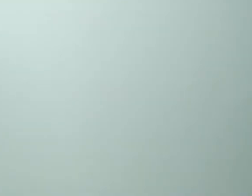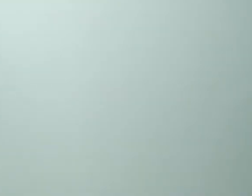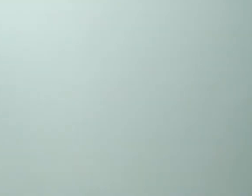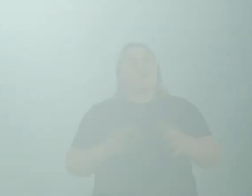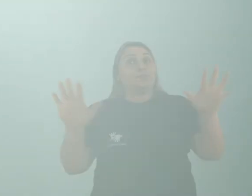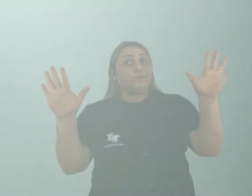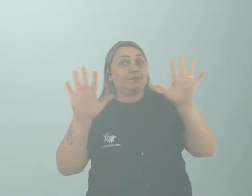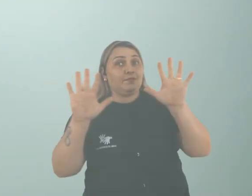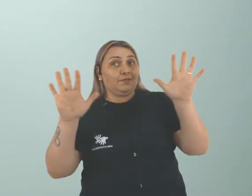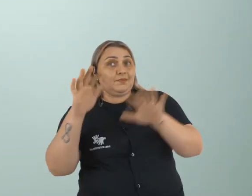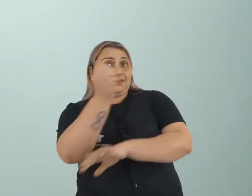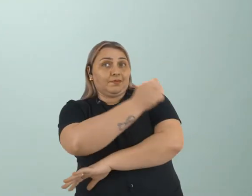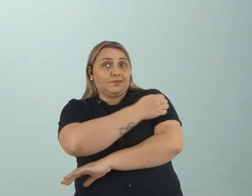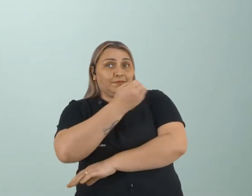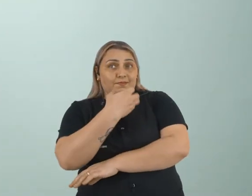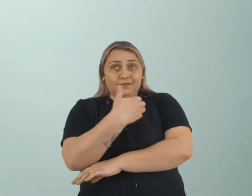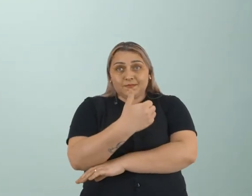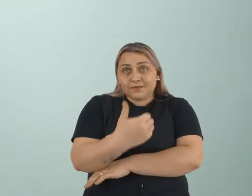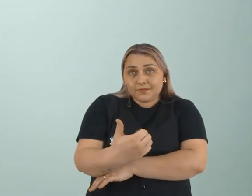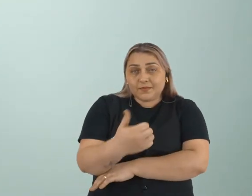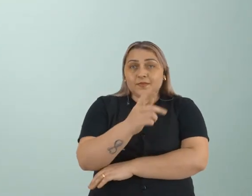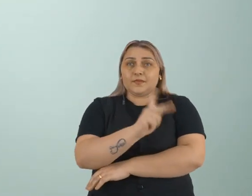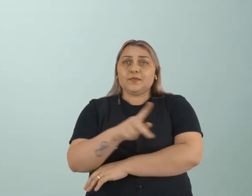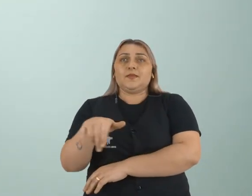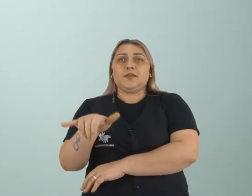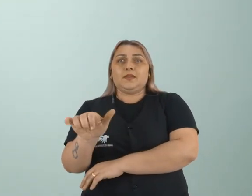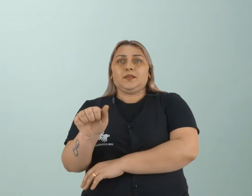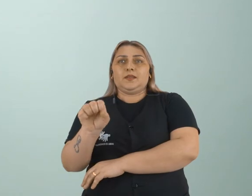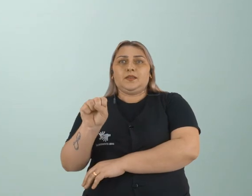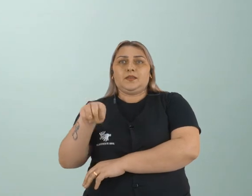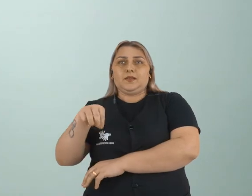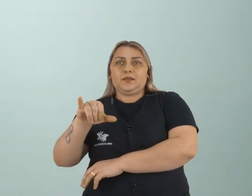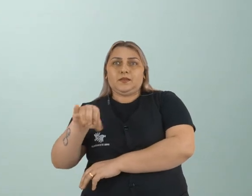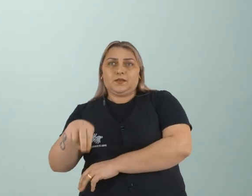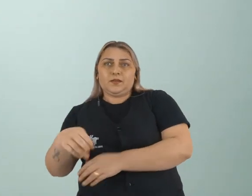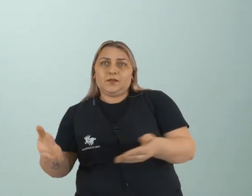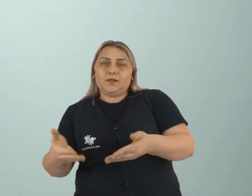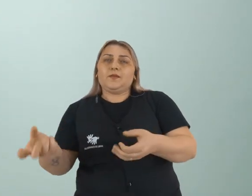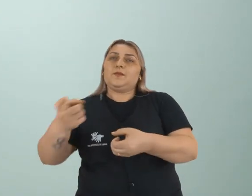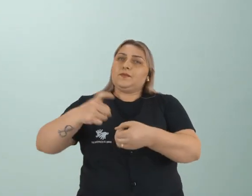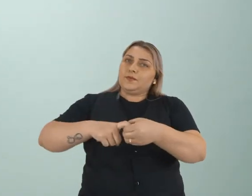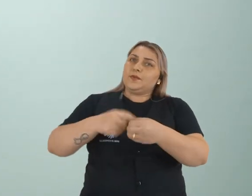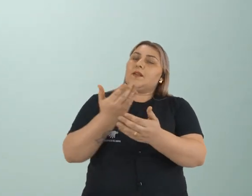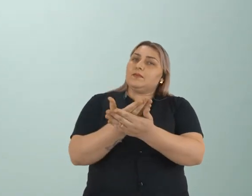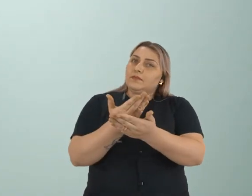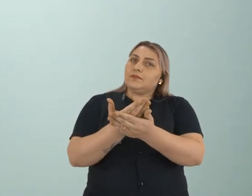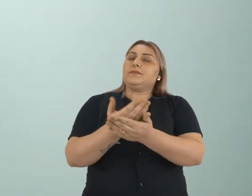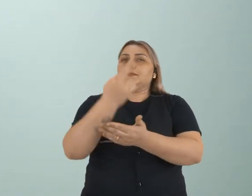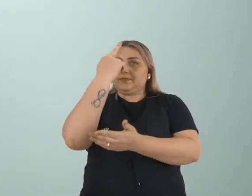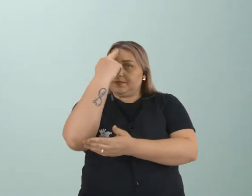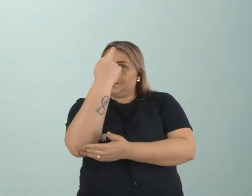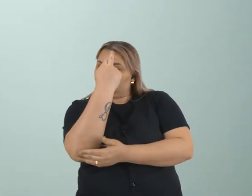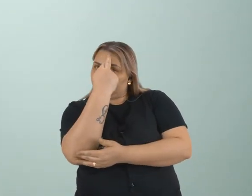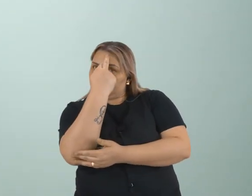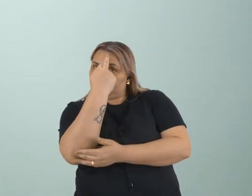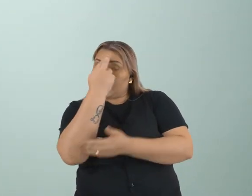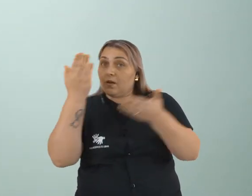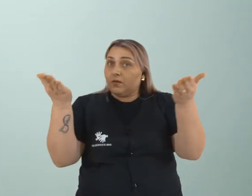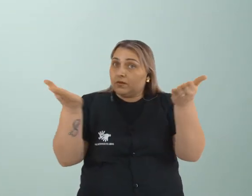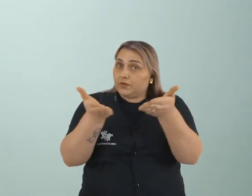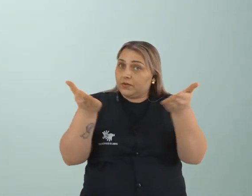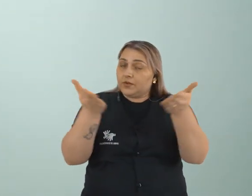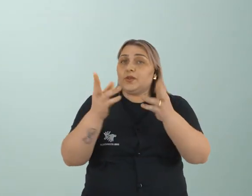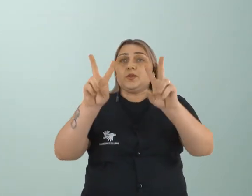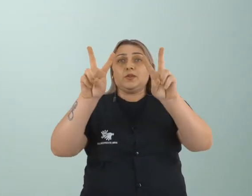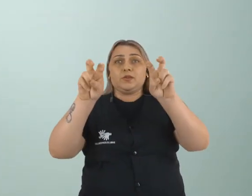Olá, queridos alunos, tudo bem? Eu sou a professora Yasmin e nós estamos de volta com mais uma aula de história. Hoje